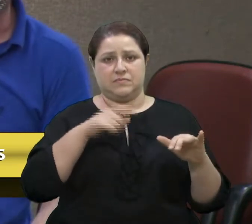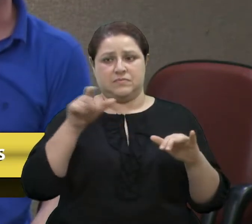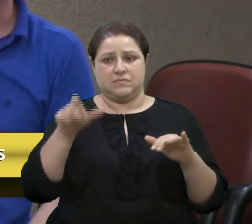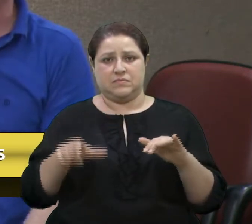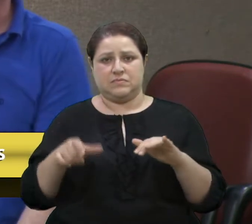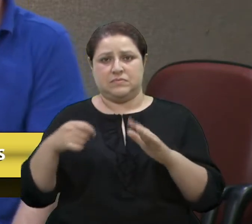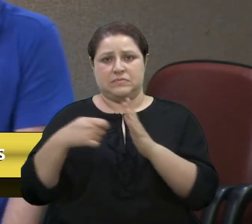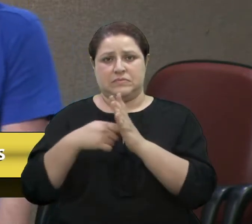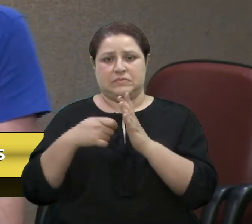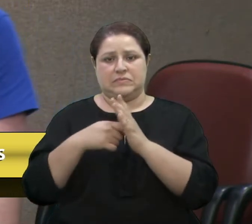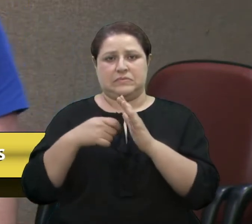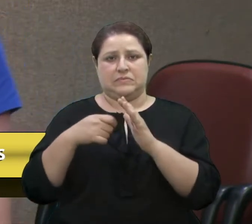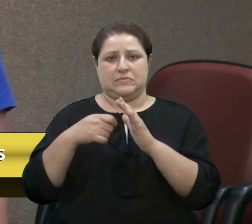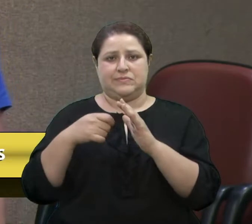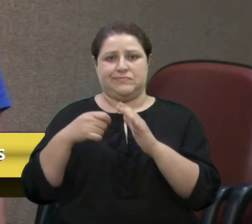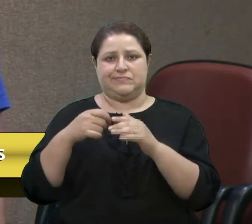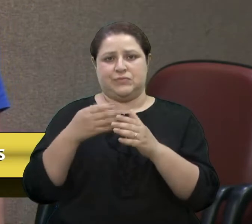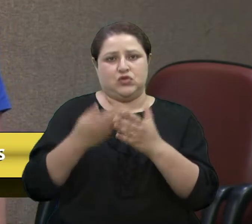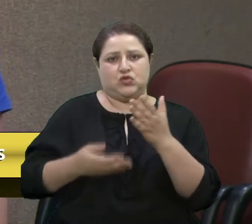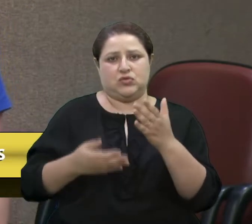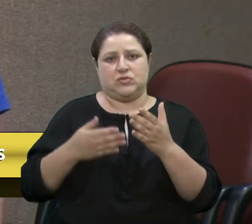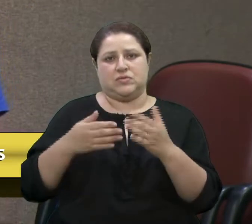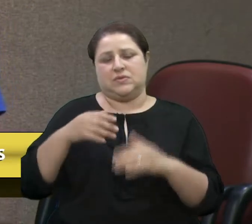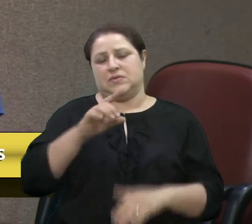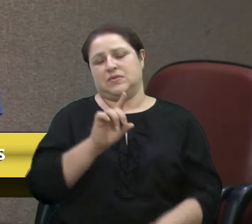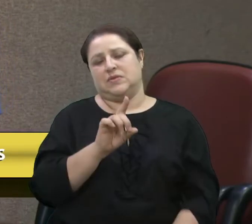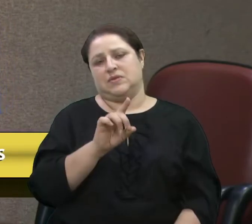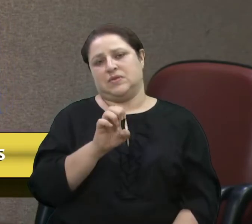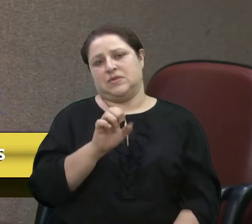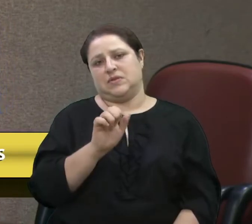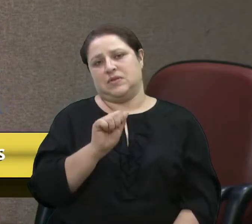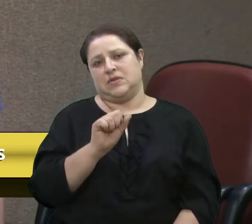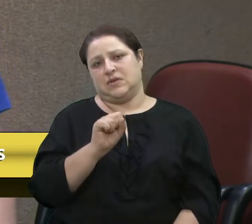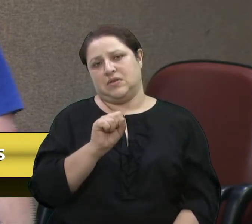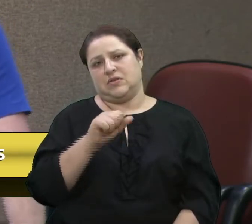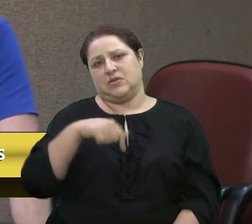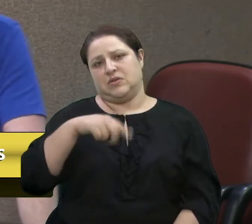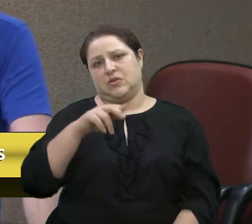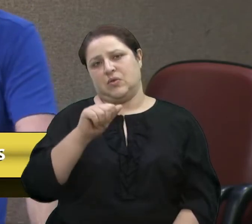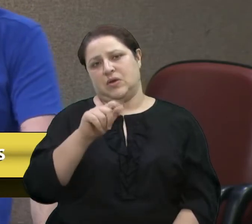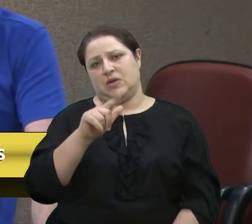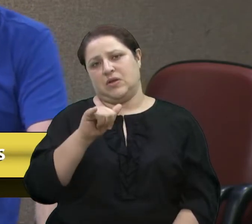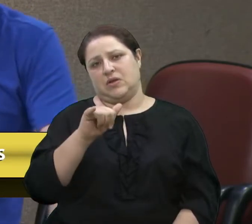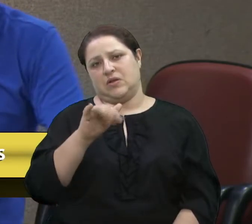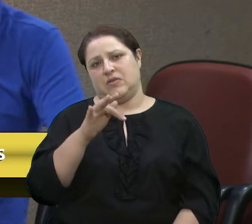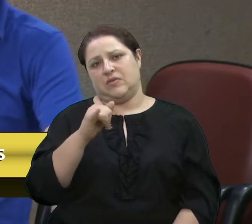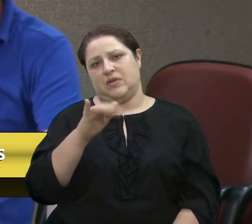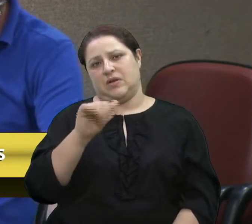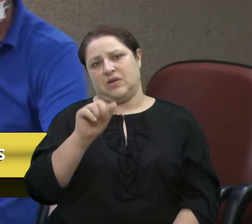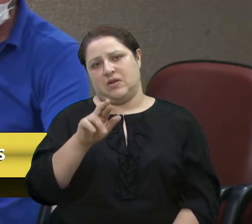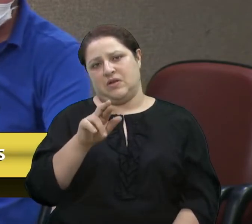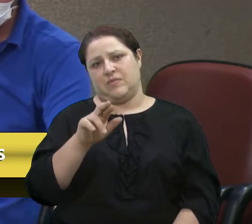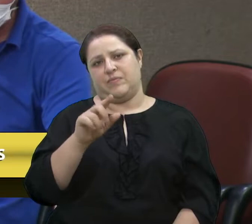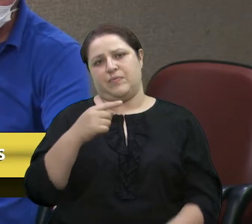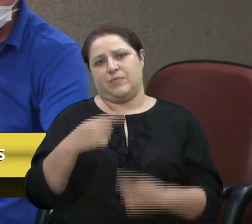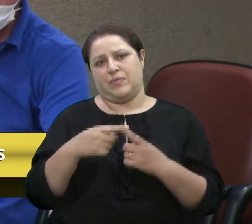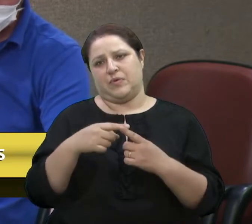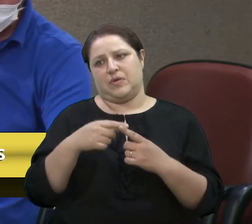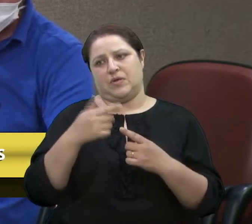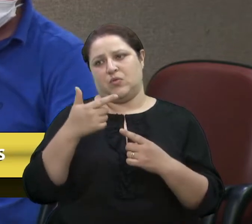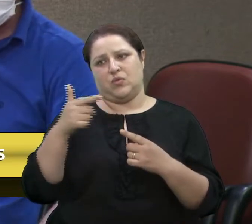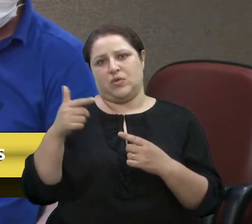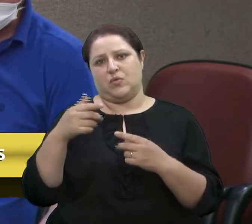desqualificar, que isso acontece por diversas vezes, e eu sei que faz parte, tem que desqualificar, porque quando não tenho o que falar, tem que tentar desqualificar.